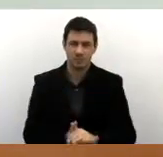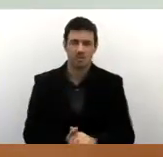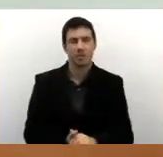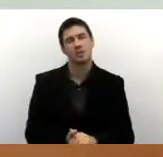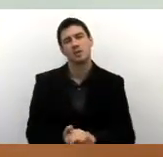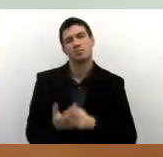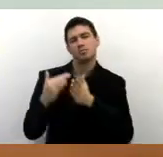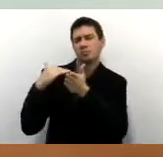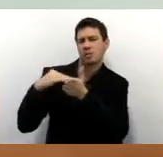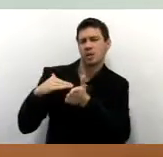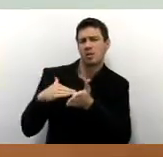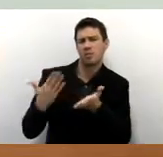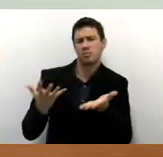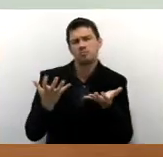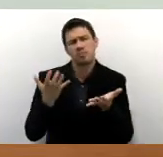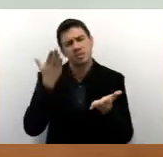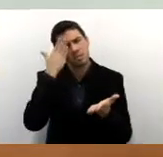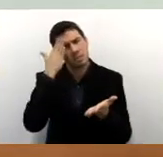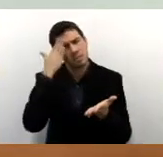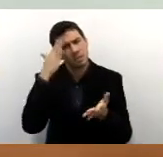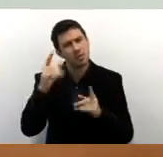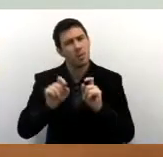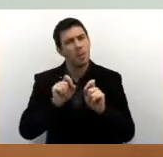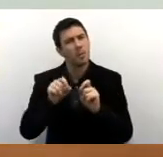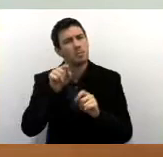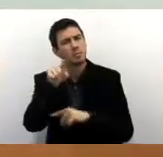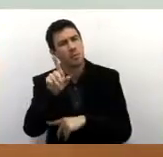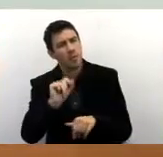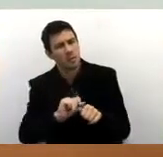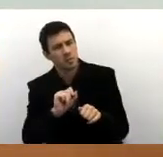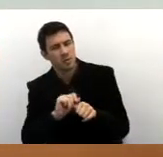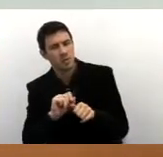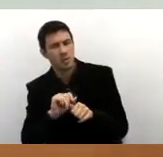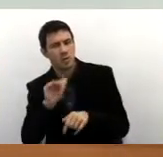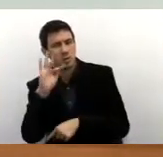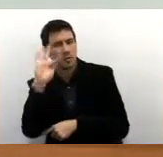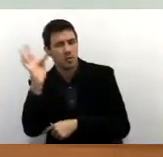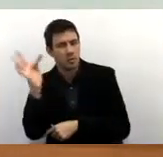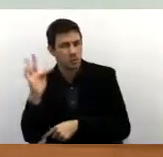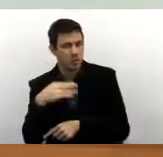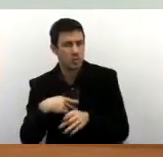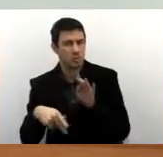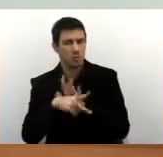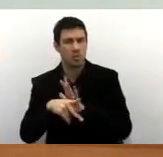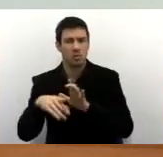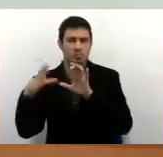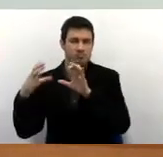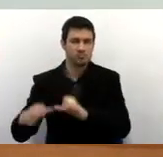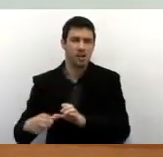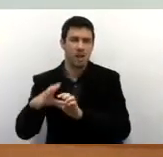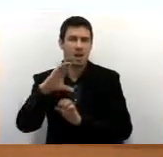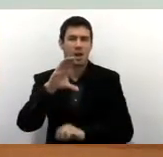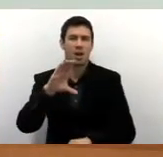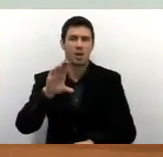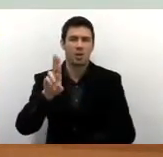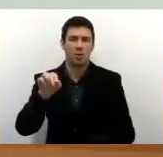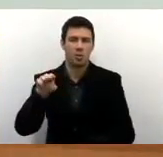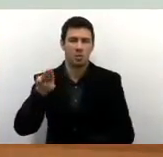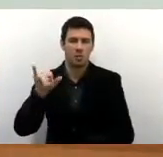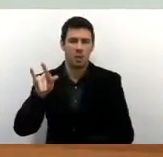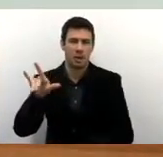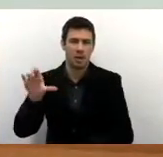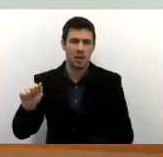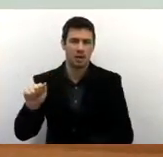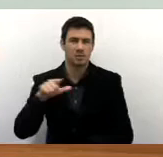Secretário, gostaria de saber o que o senhor estará fazendo na região de Cumbica, onde há tantos jovens